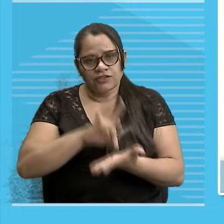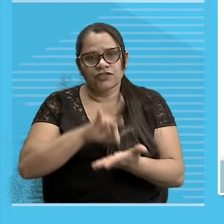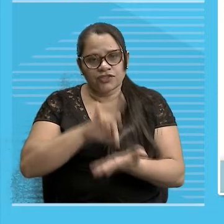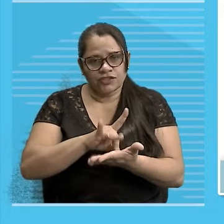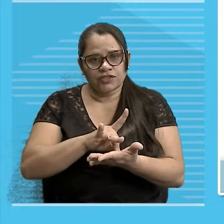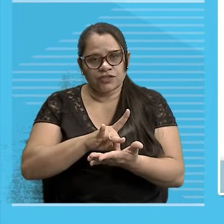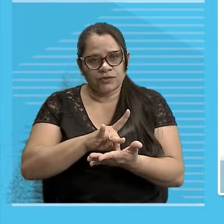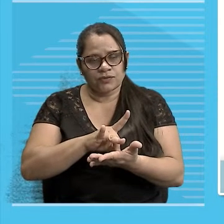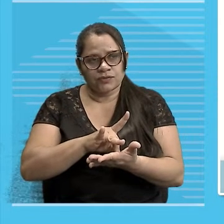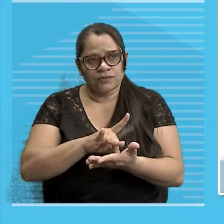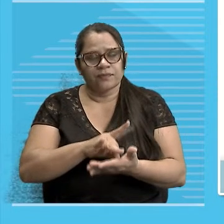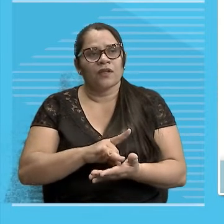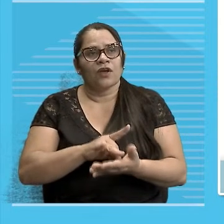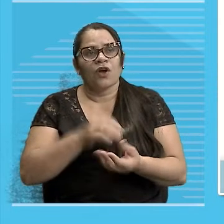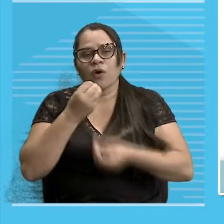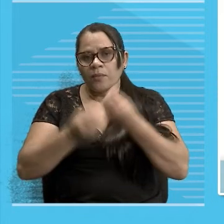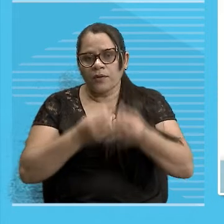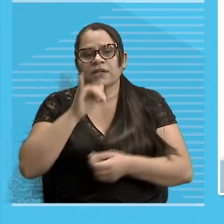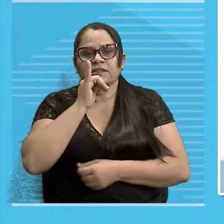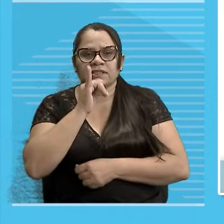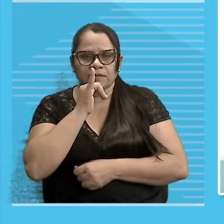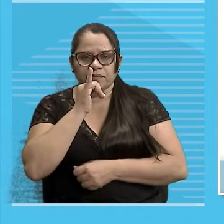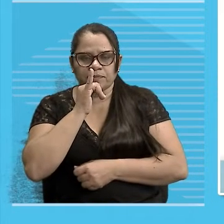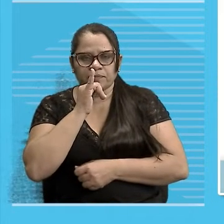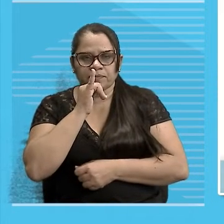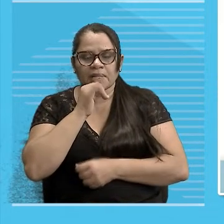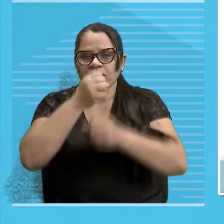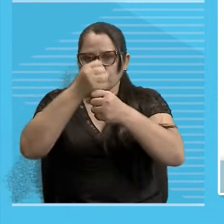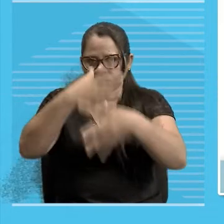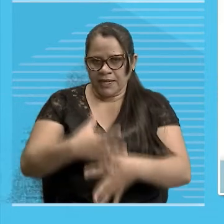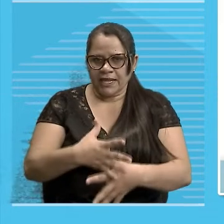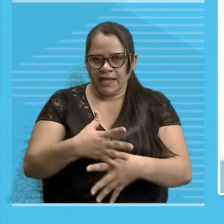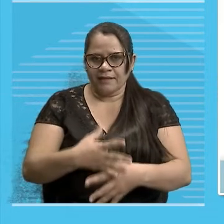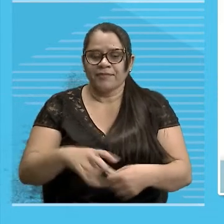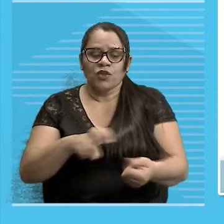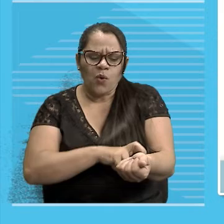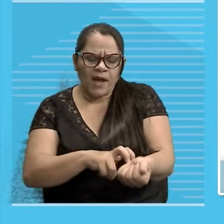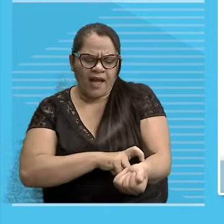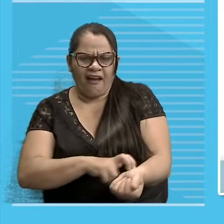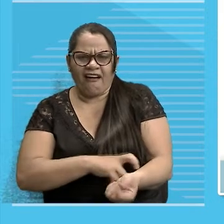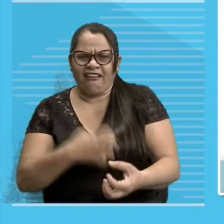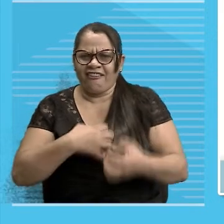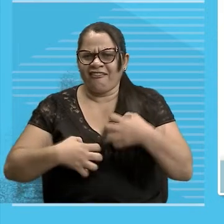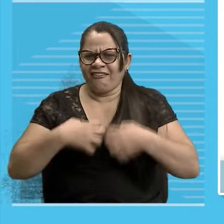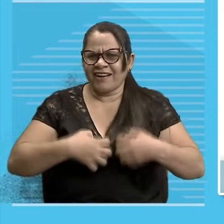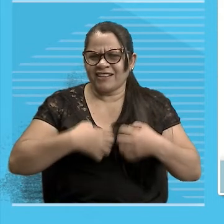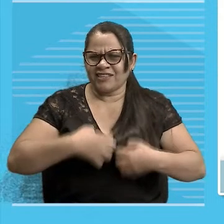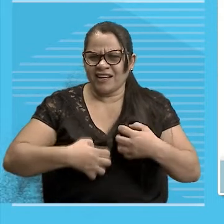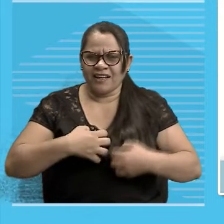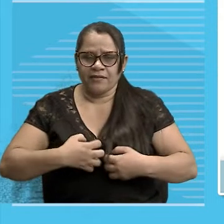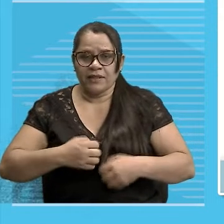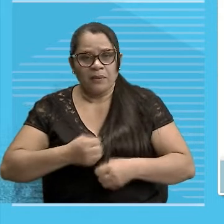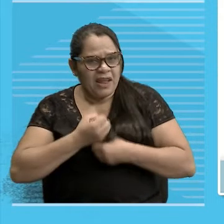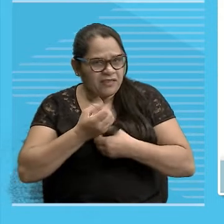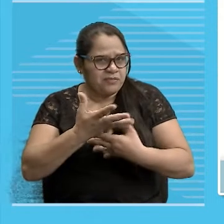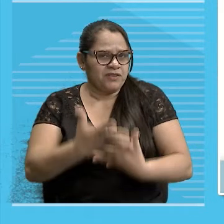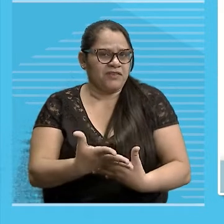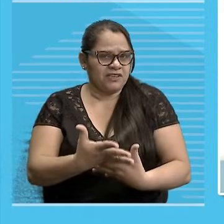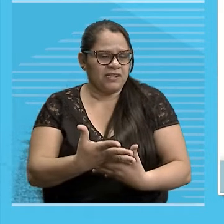Não podem existir Por exemplo Vamos falar aqui Em raiva Pra que a raiva Se manifeste em você